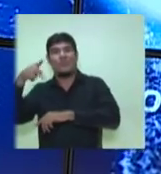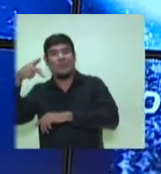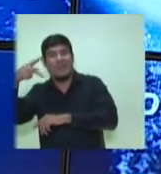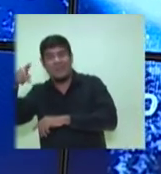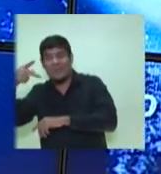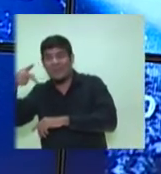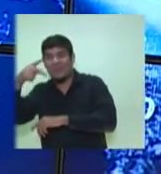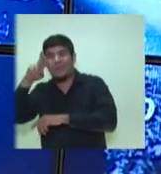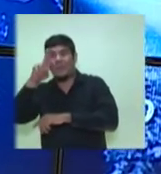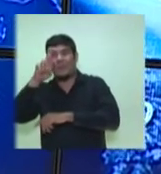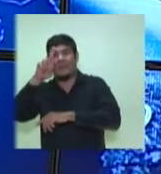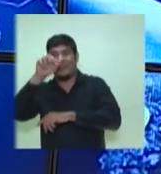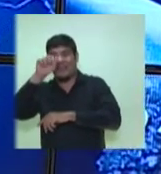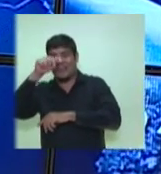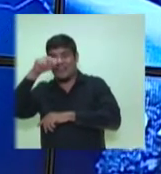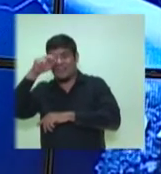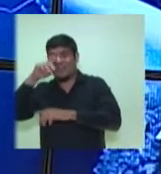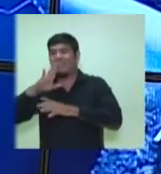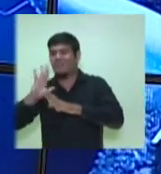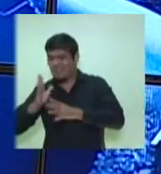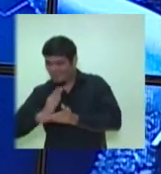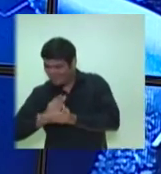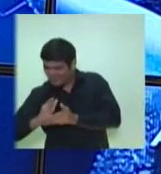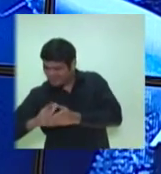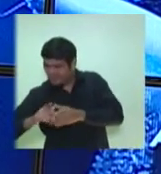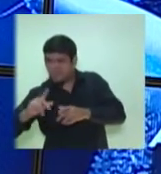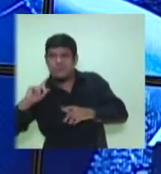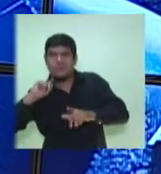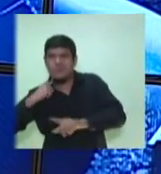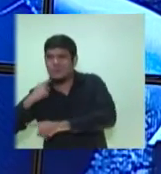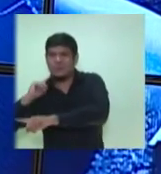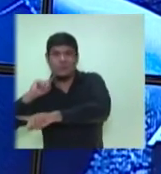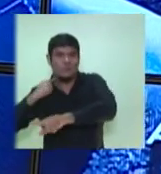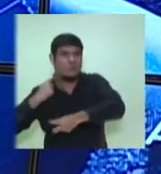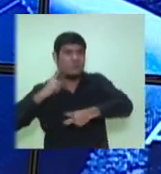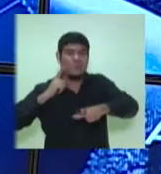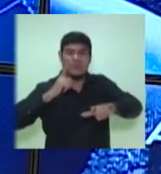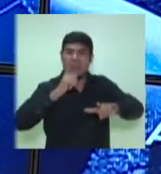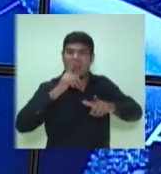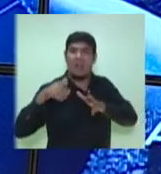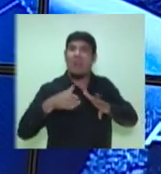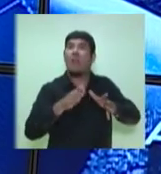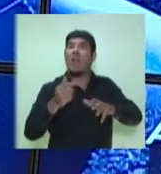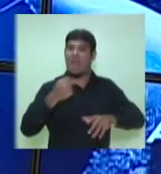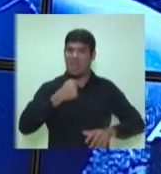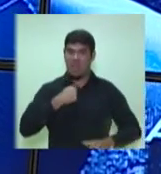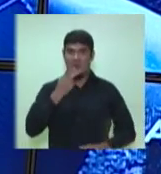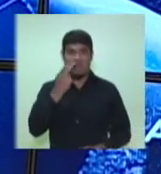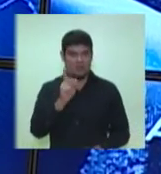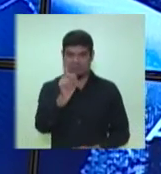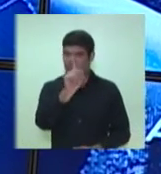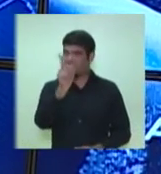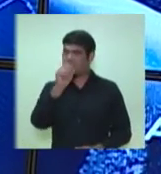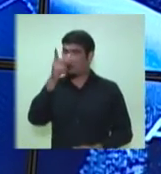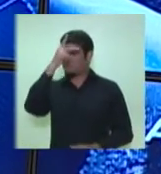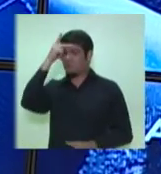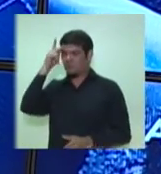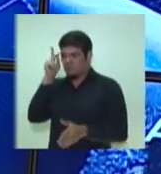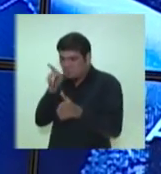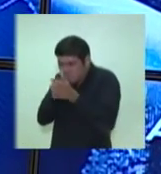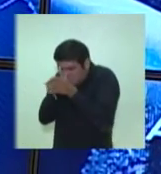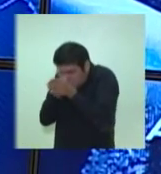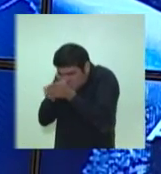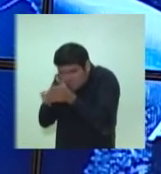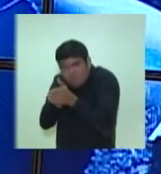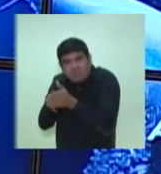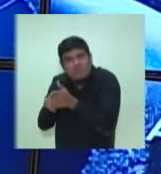processo de contaminação. E nem sou eu que estou dizendo isso. São os cientistas do Instituto Nacional de Pesquisas da Amazônia. Não dá para imaginar